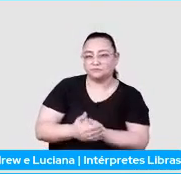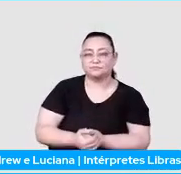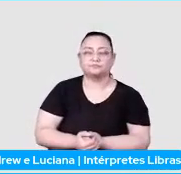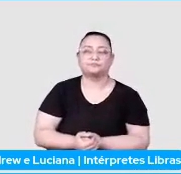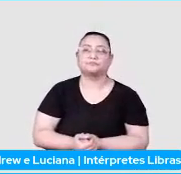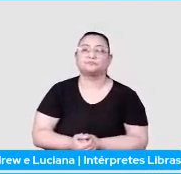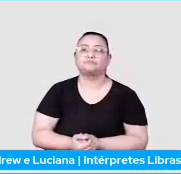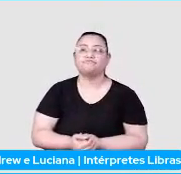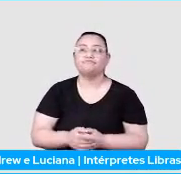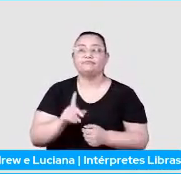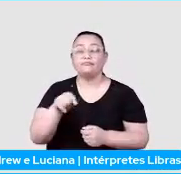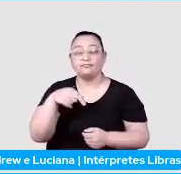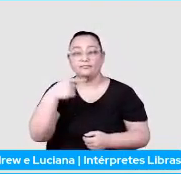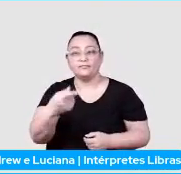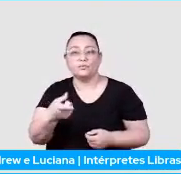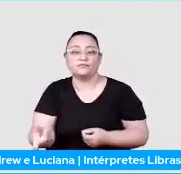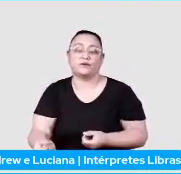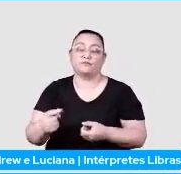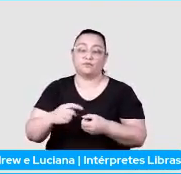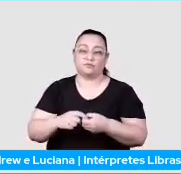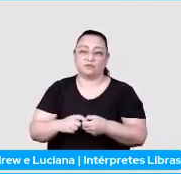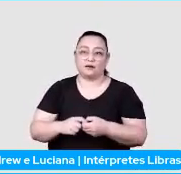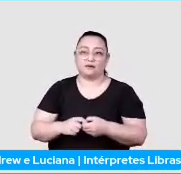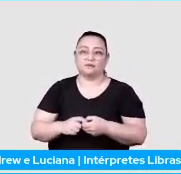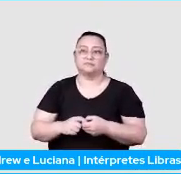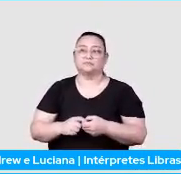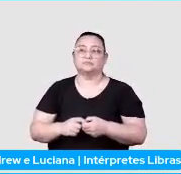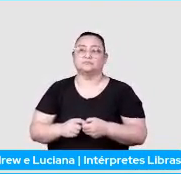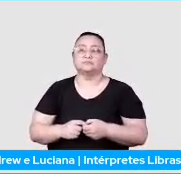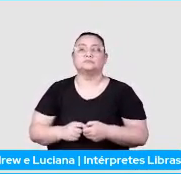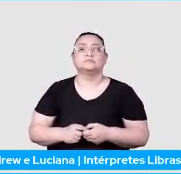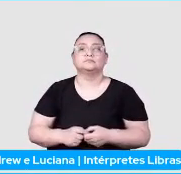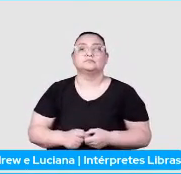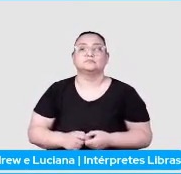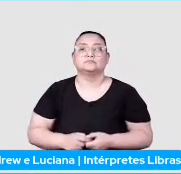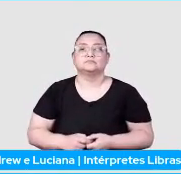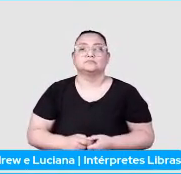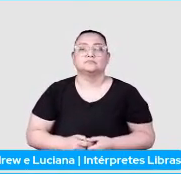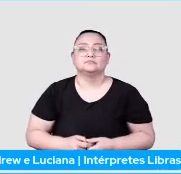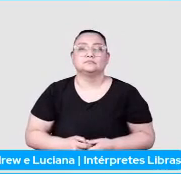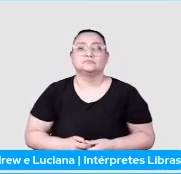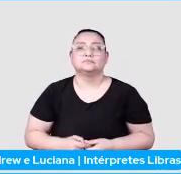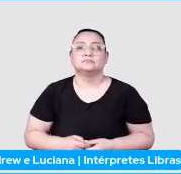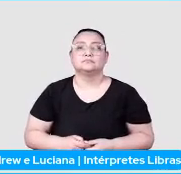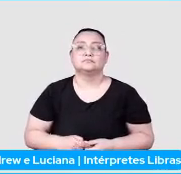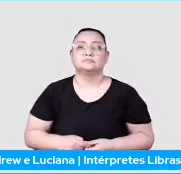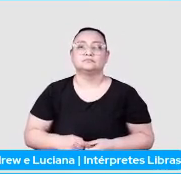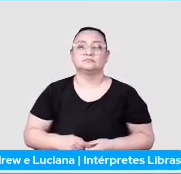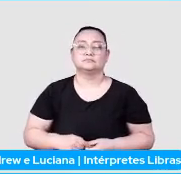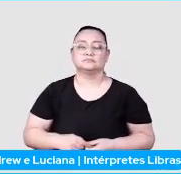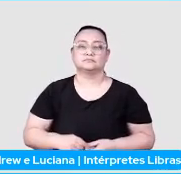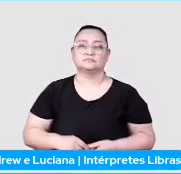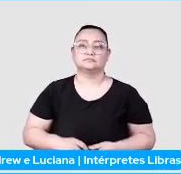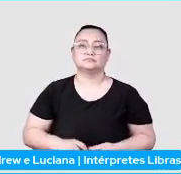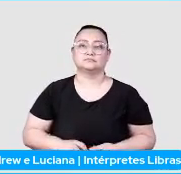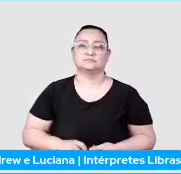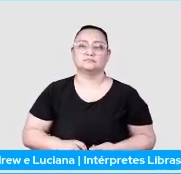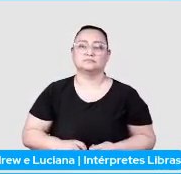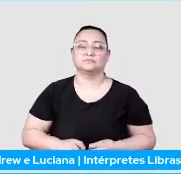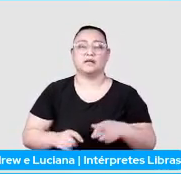Sento isso, ele vai te retornar uma API key, que é essa API key que você vai usar para vincular esse bot para algum serviço.